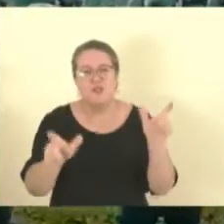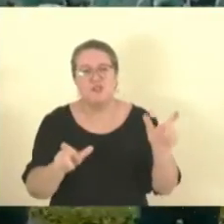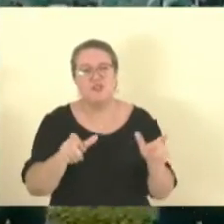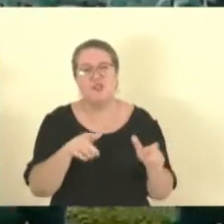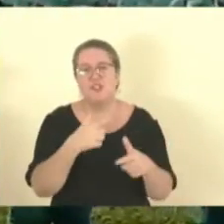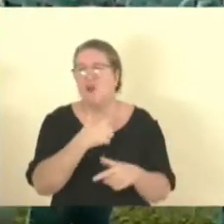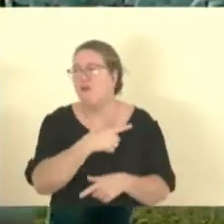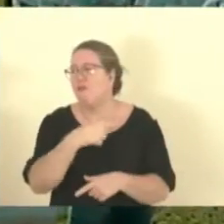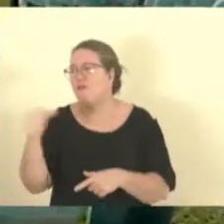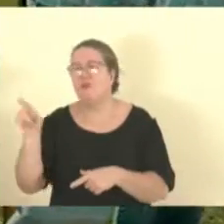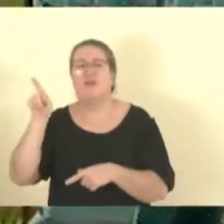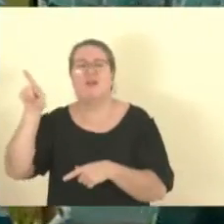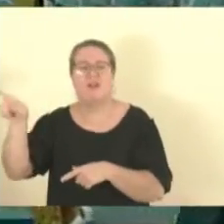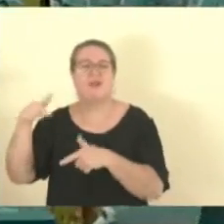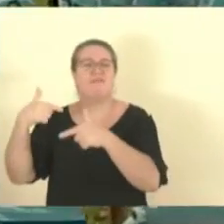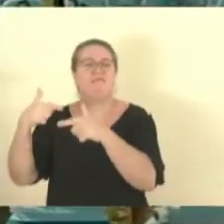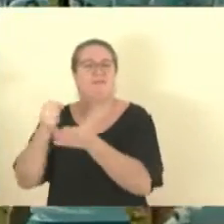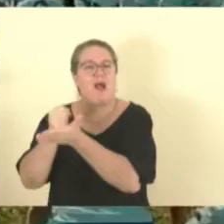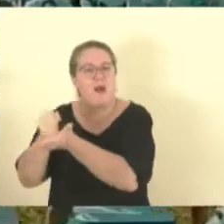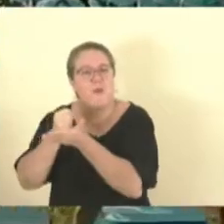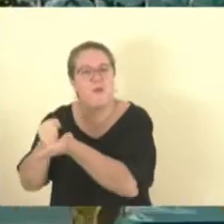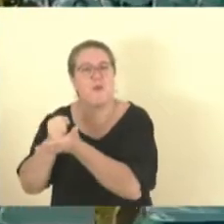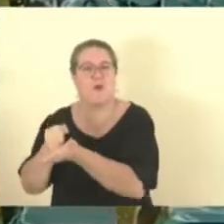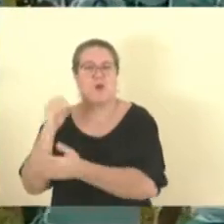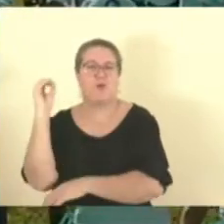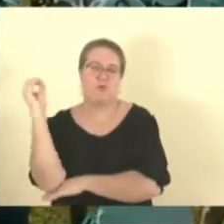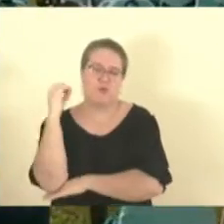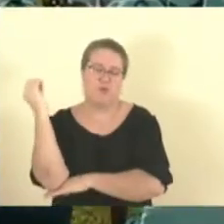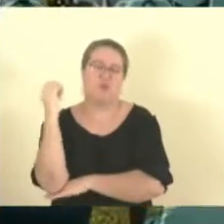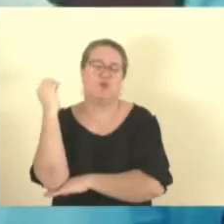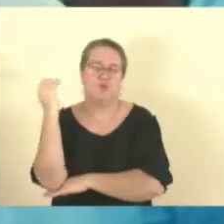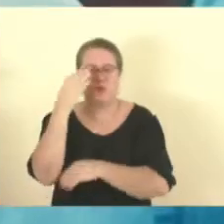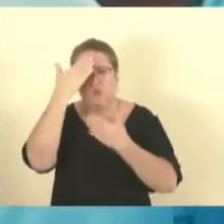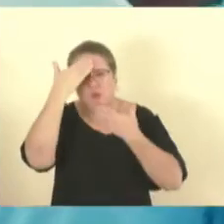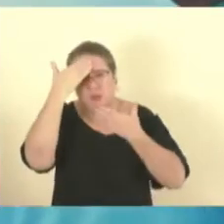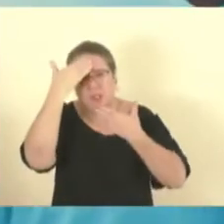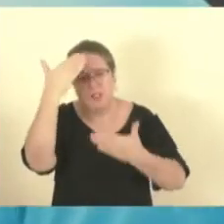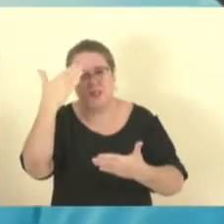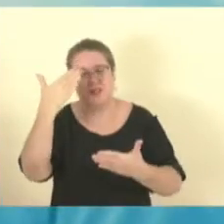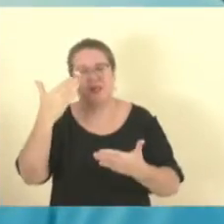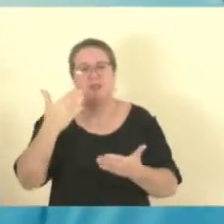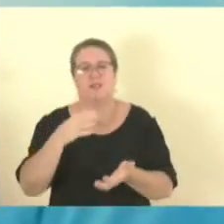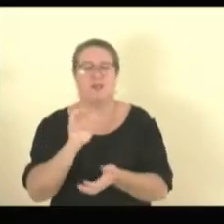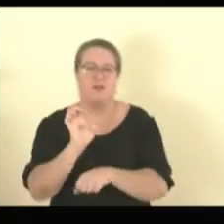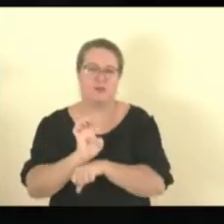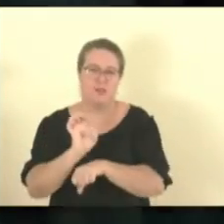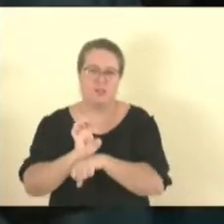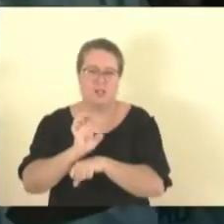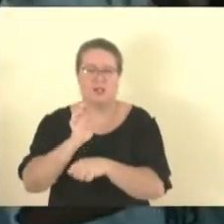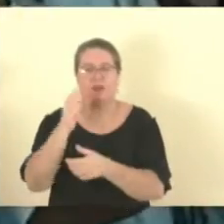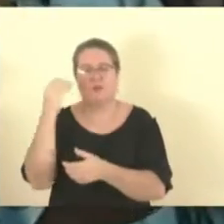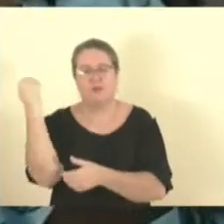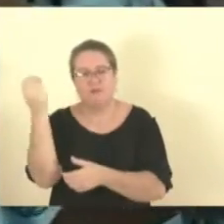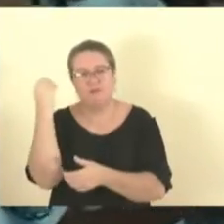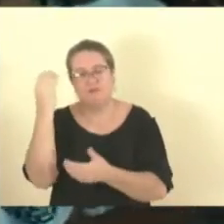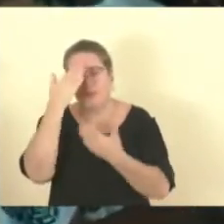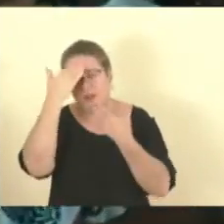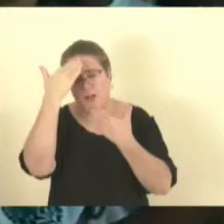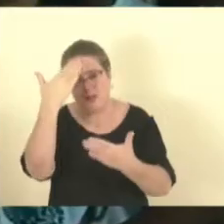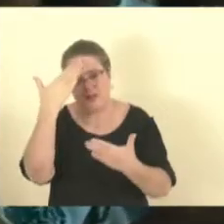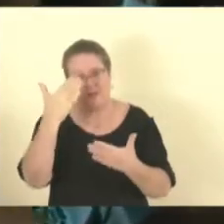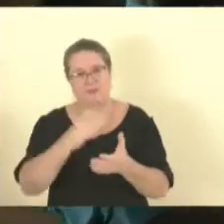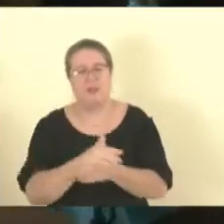Já eu agradeço em nome do nosso Estado. Então, nós hoje estamos trabalhando com 10